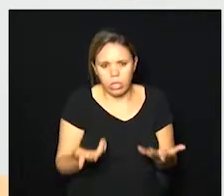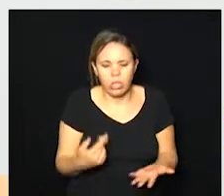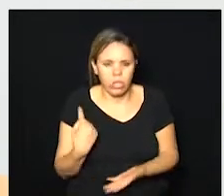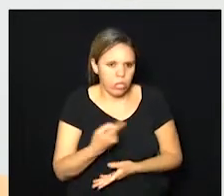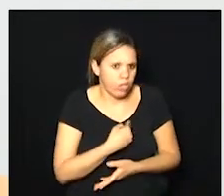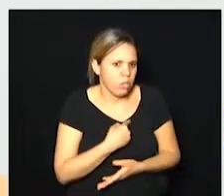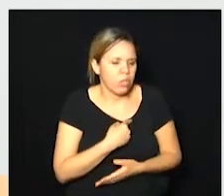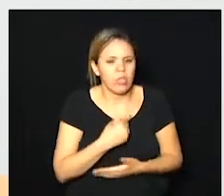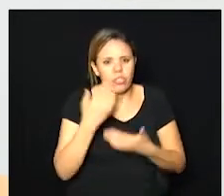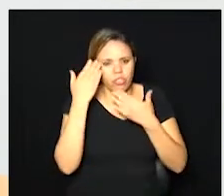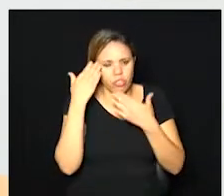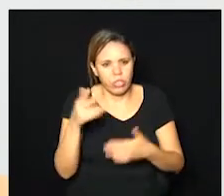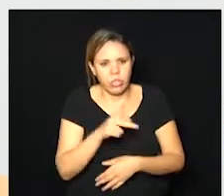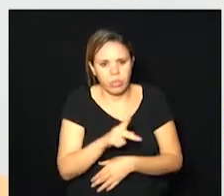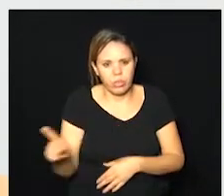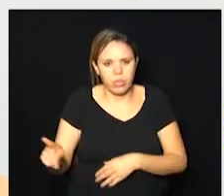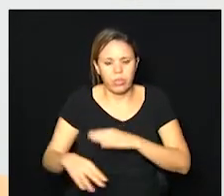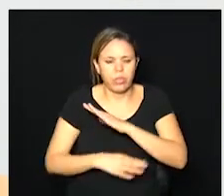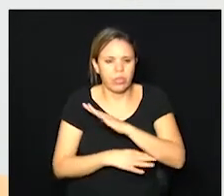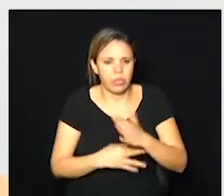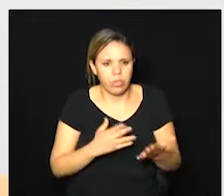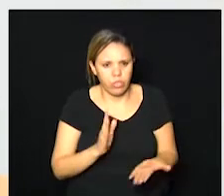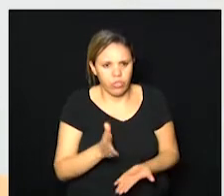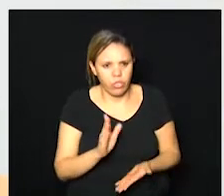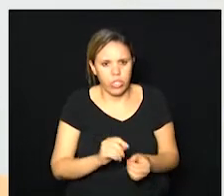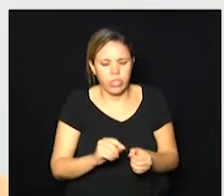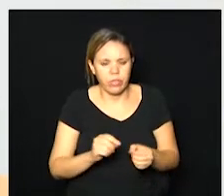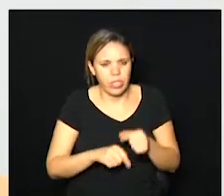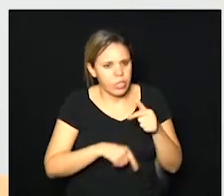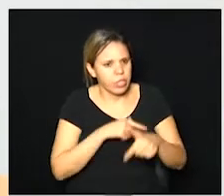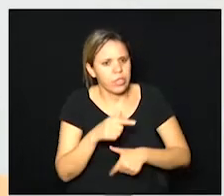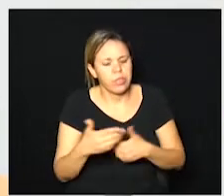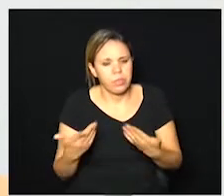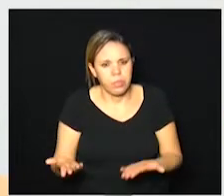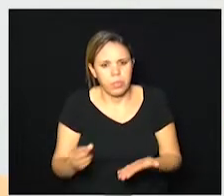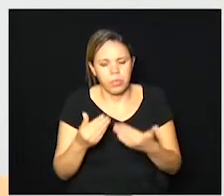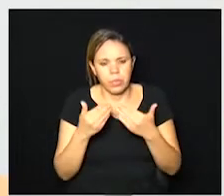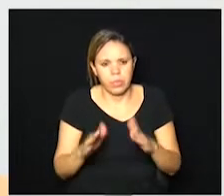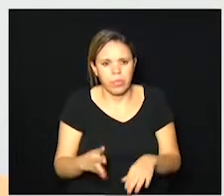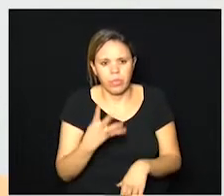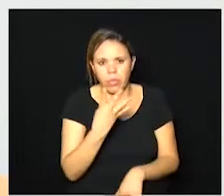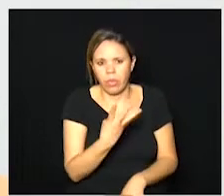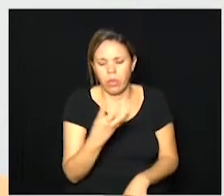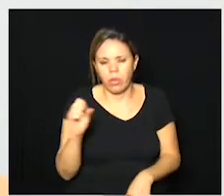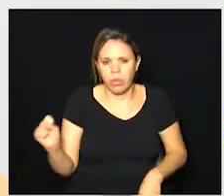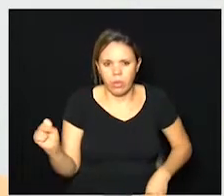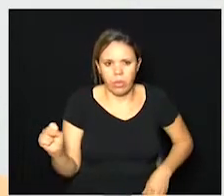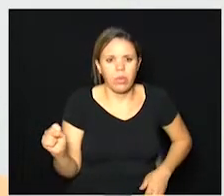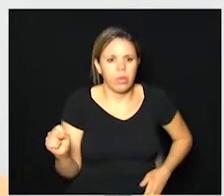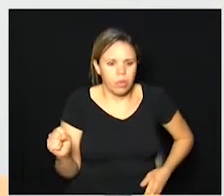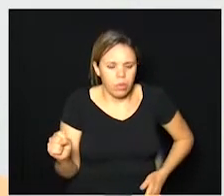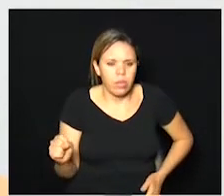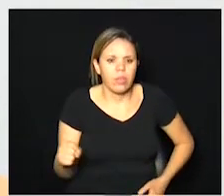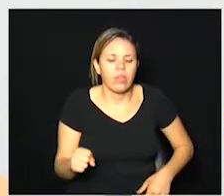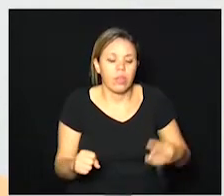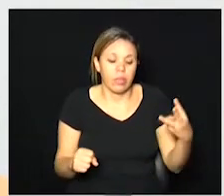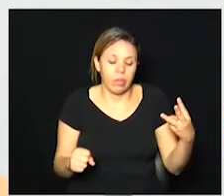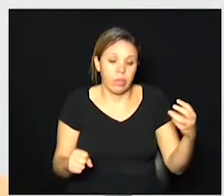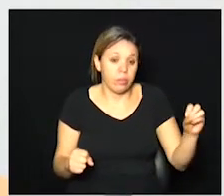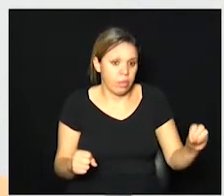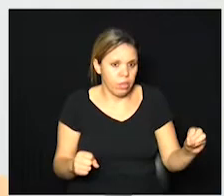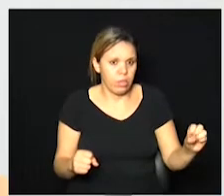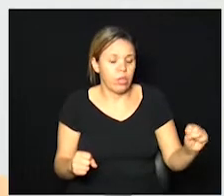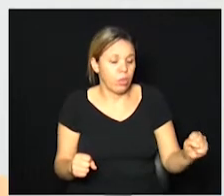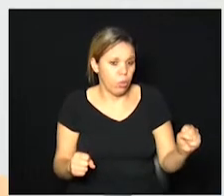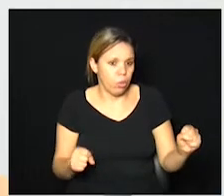agradeci aqui ao presidente da câmara já fazendo um trabalho para abrir mais 48 sendo que 38